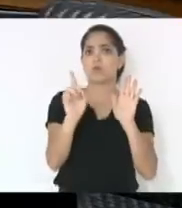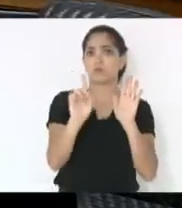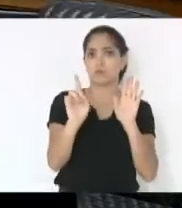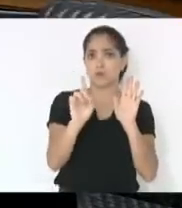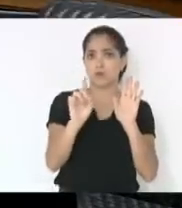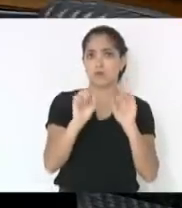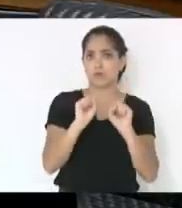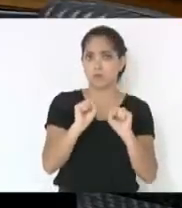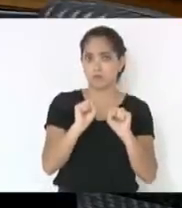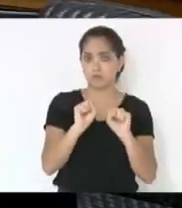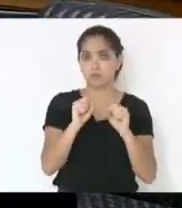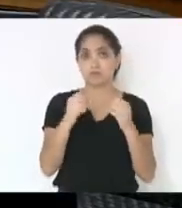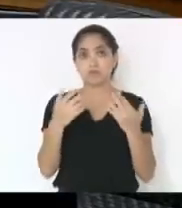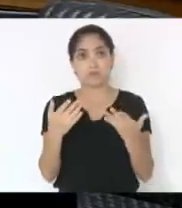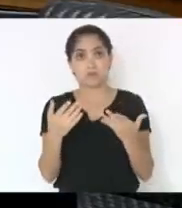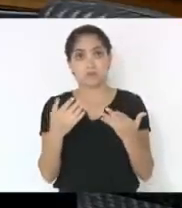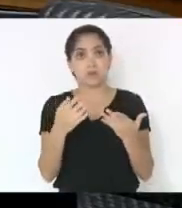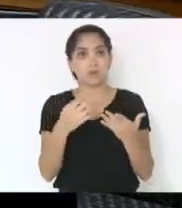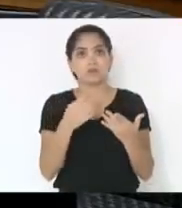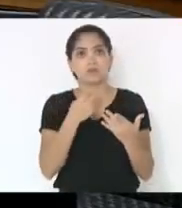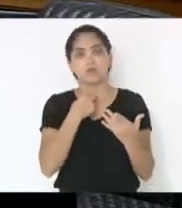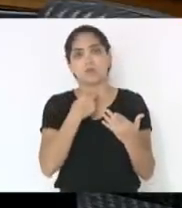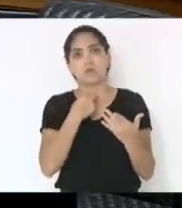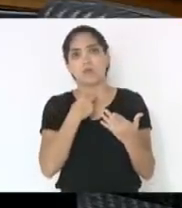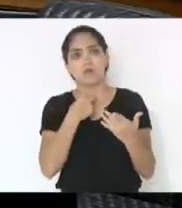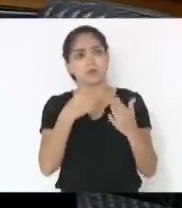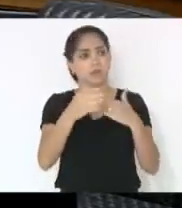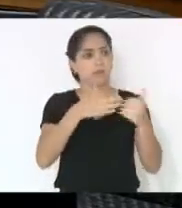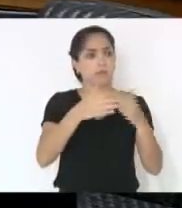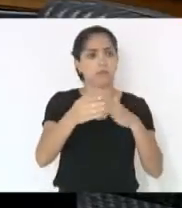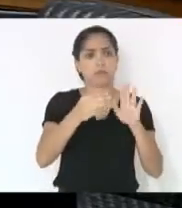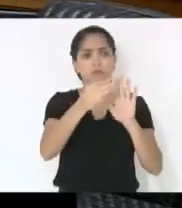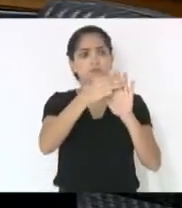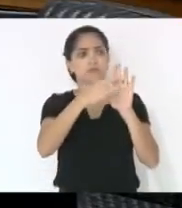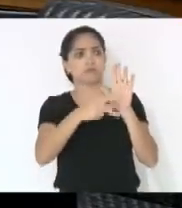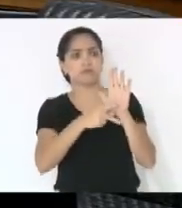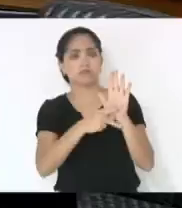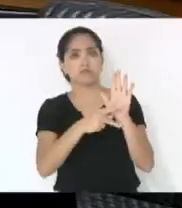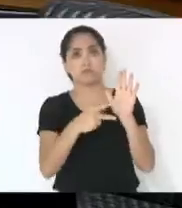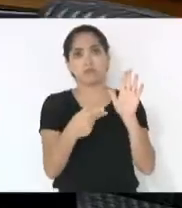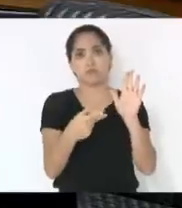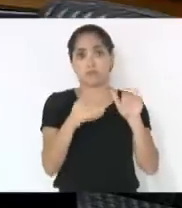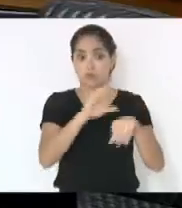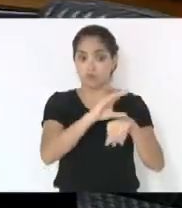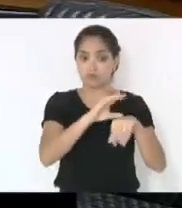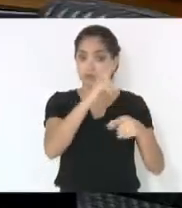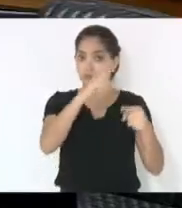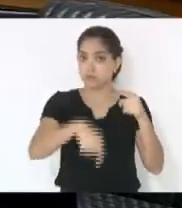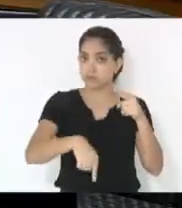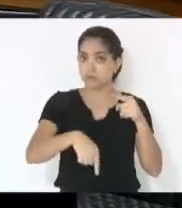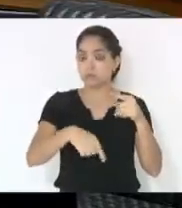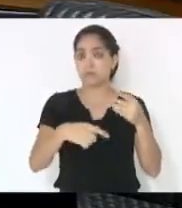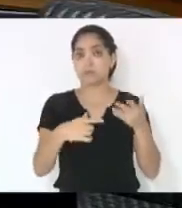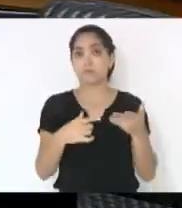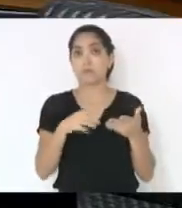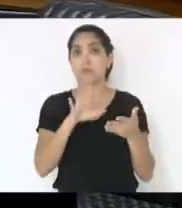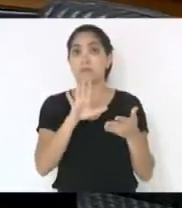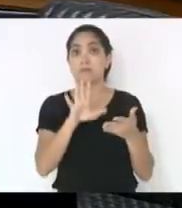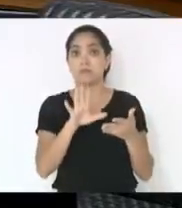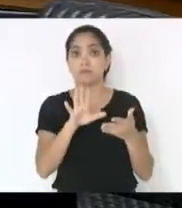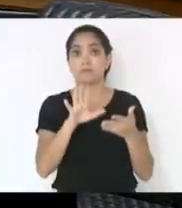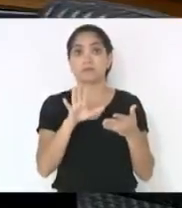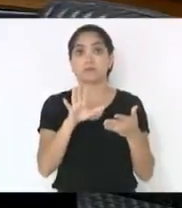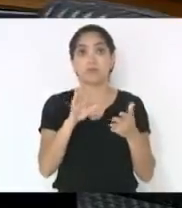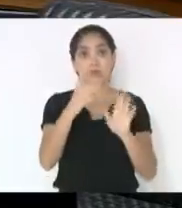não editar a medida provisória. Porque você não pode editar a medida provisória sobre qualquer coisa. A Constituição veda. Ora, o